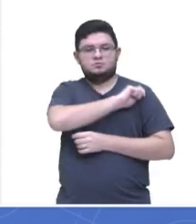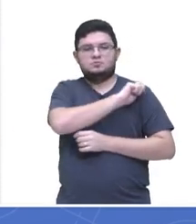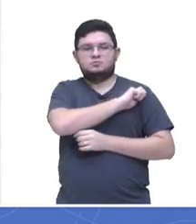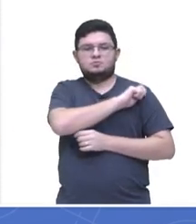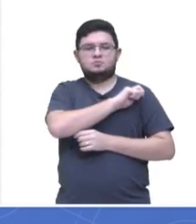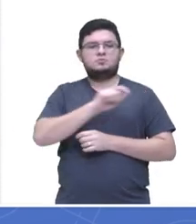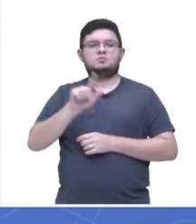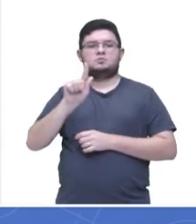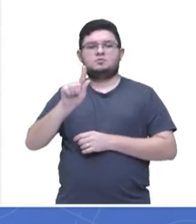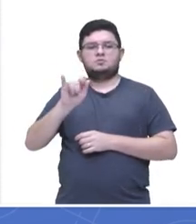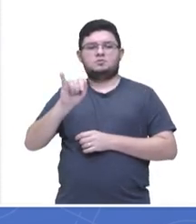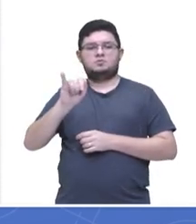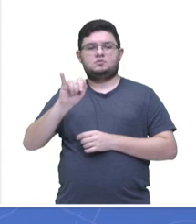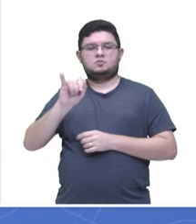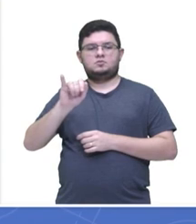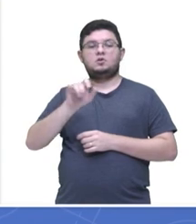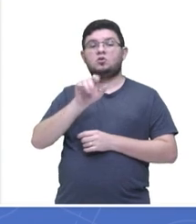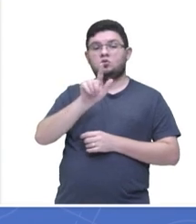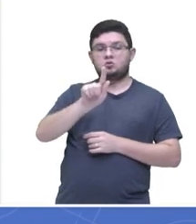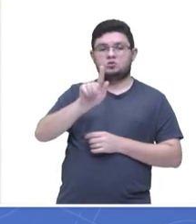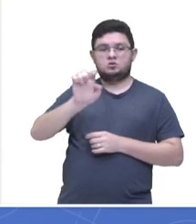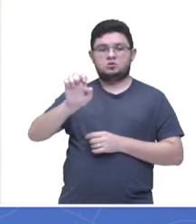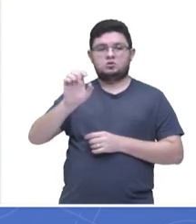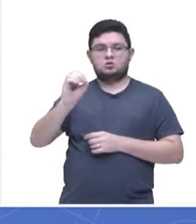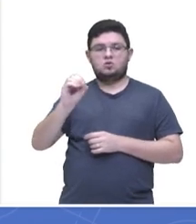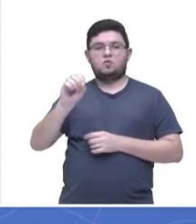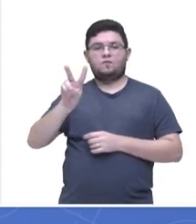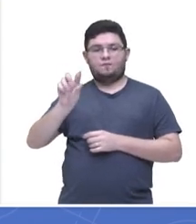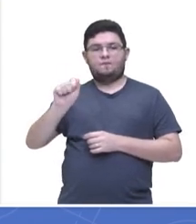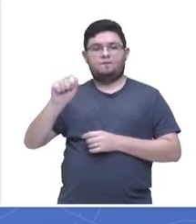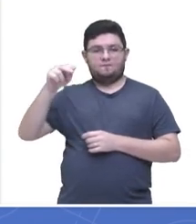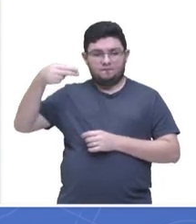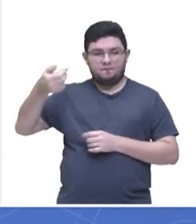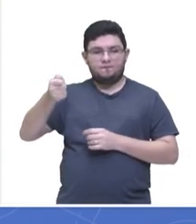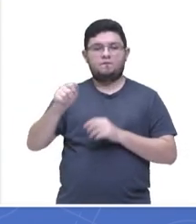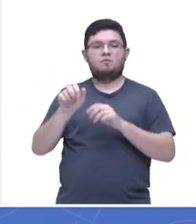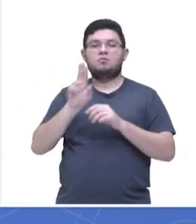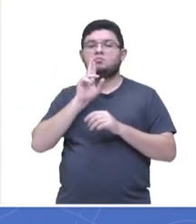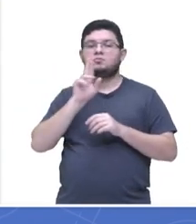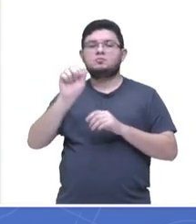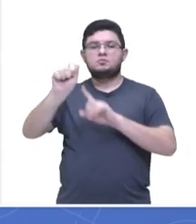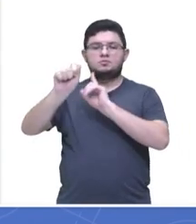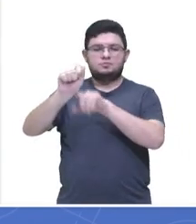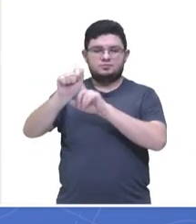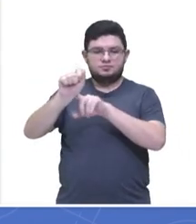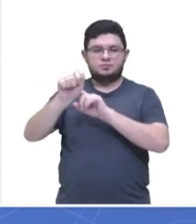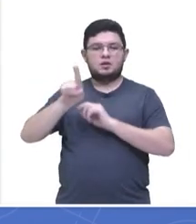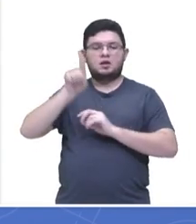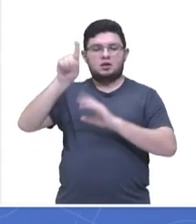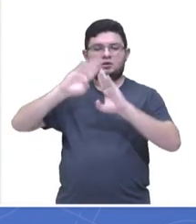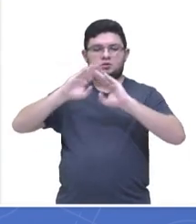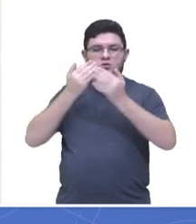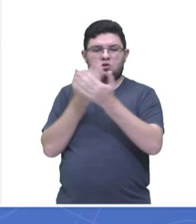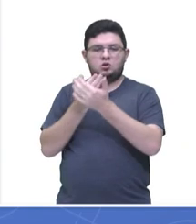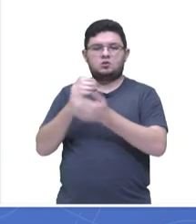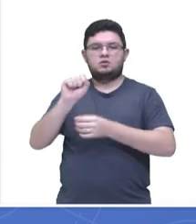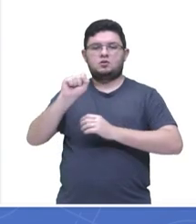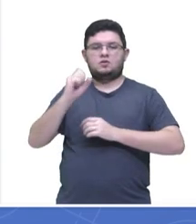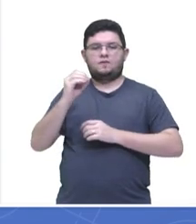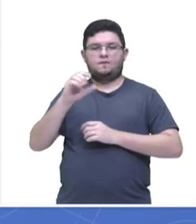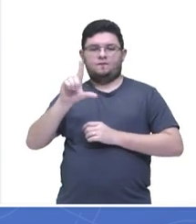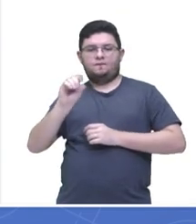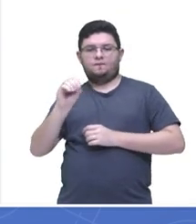A Giovana ela também marca a letra A. A Giovana é da escola estadual Solon de Lucena, aqui de Manaus.